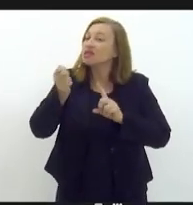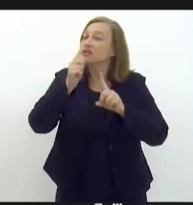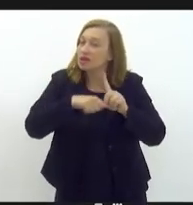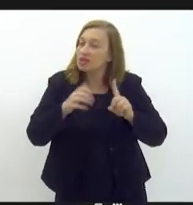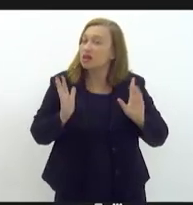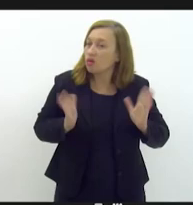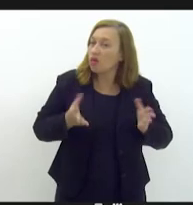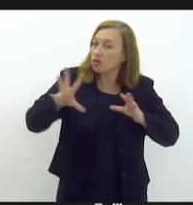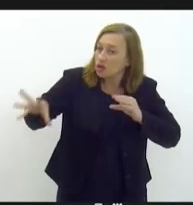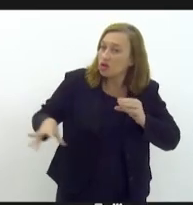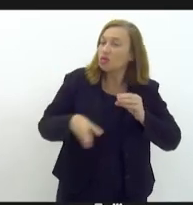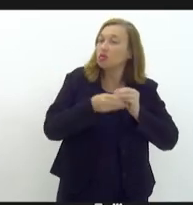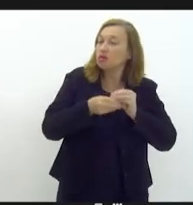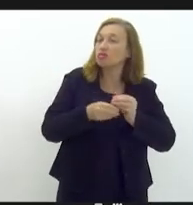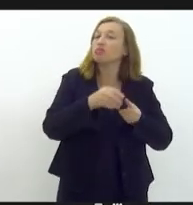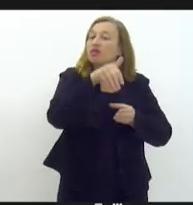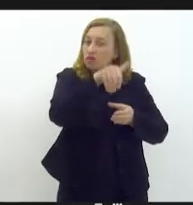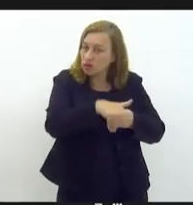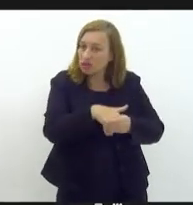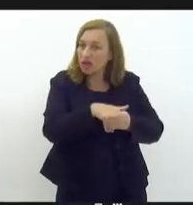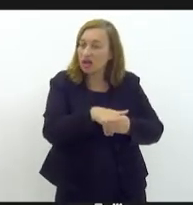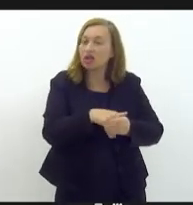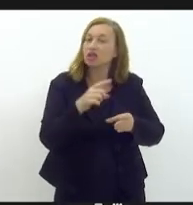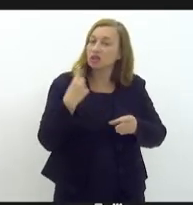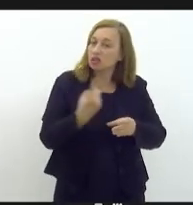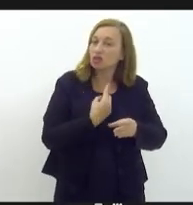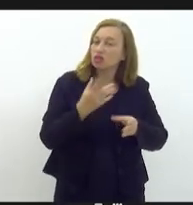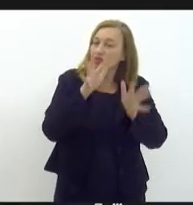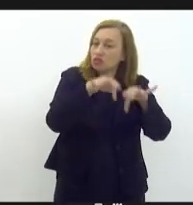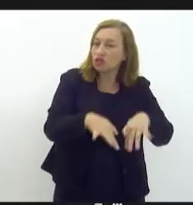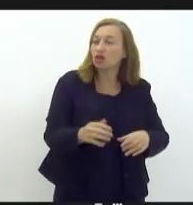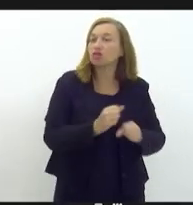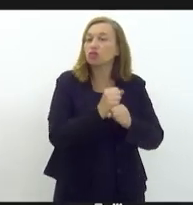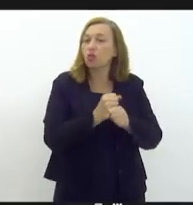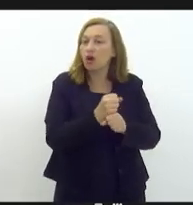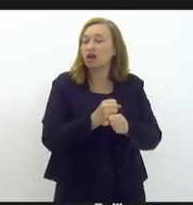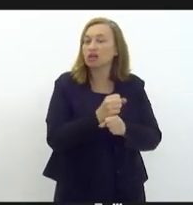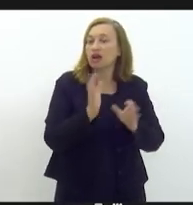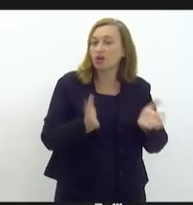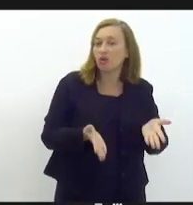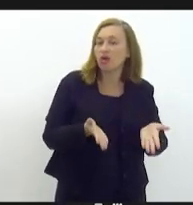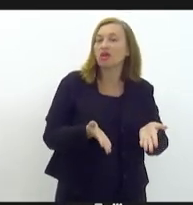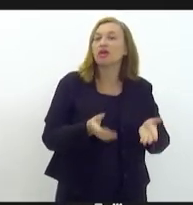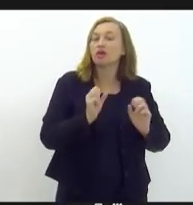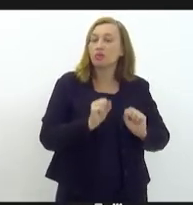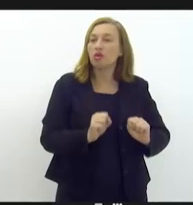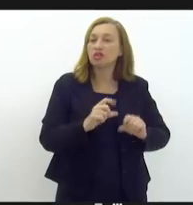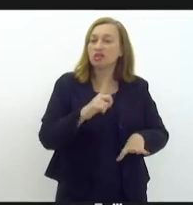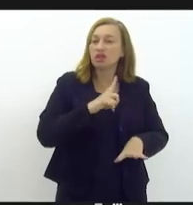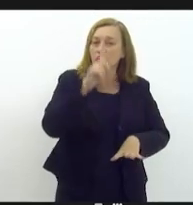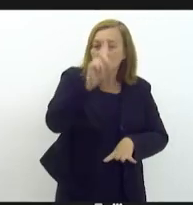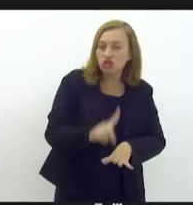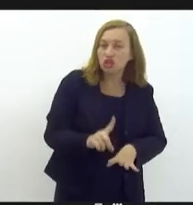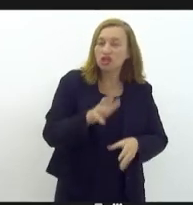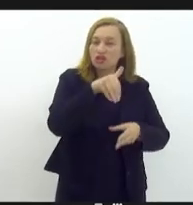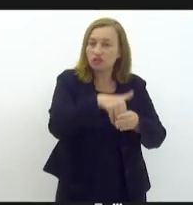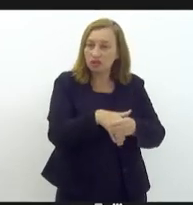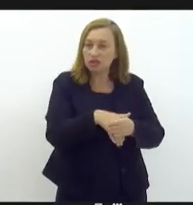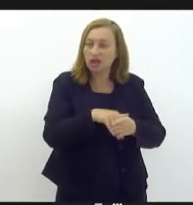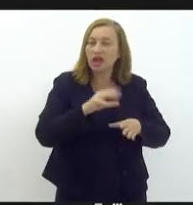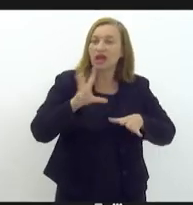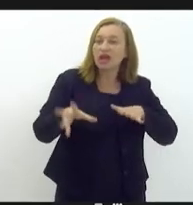a gente colocando isso para votar e para que a gente, no final do ano de outubro, agora, esse ano, a gente possa ter o direito de votar emenda